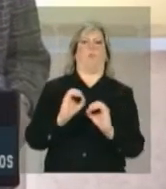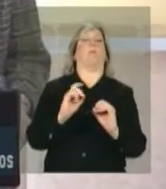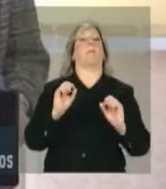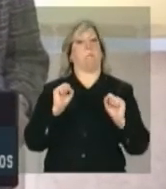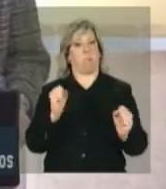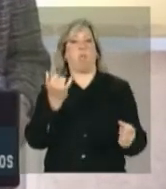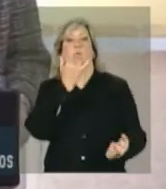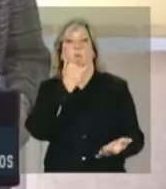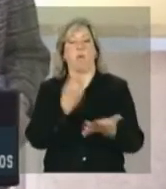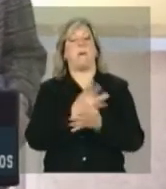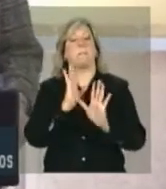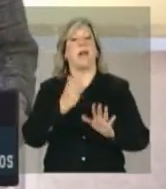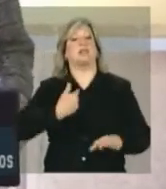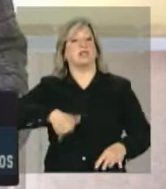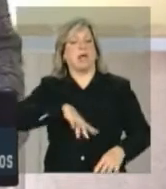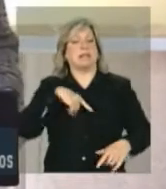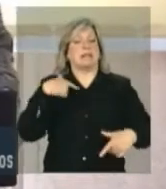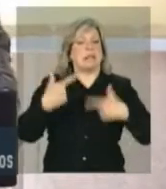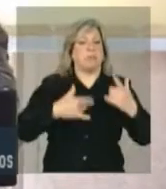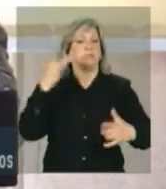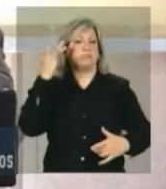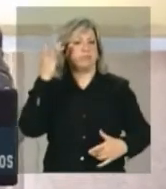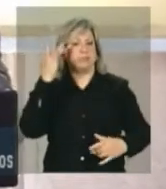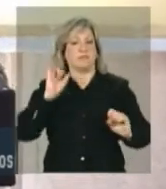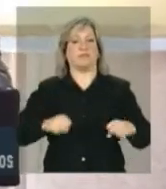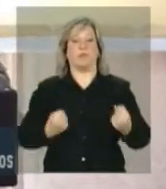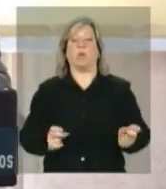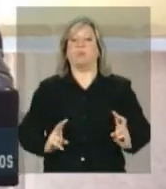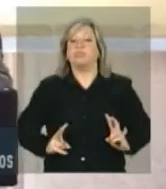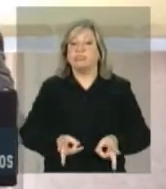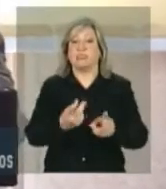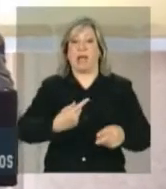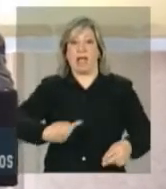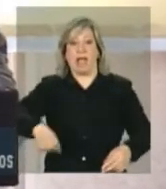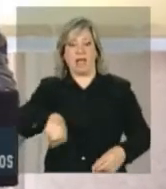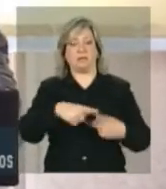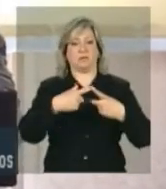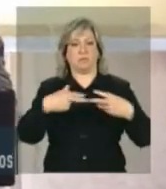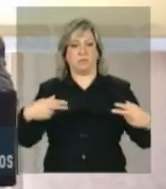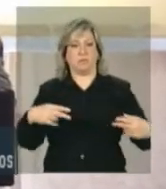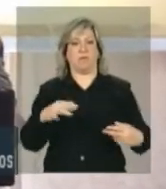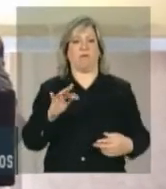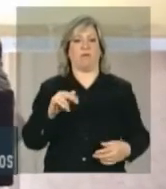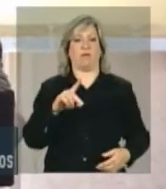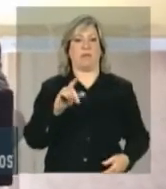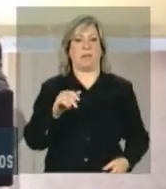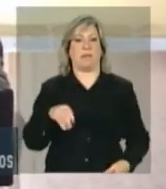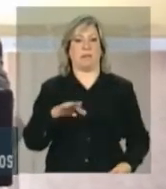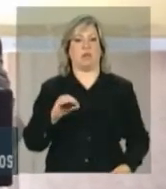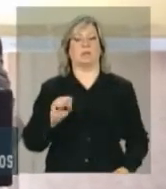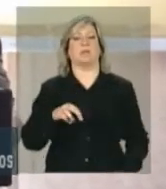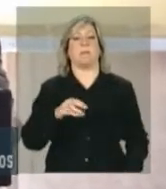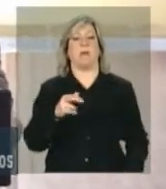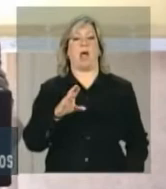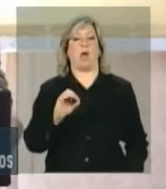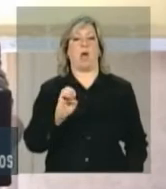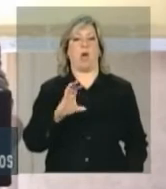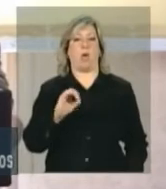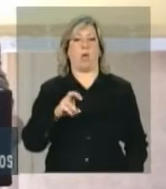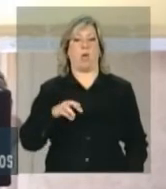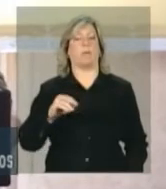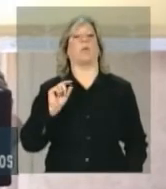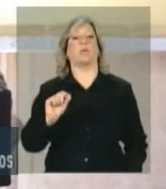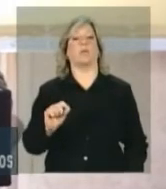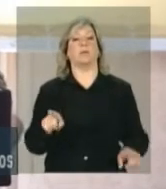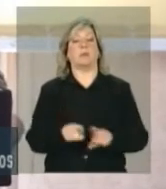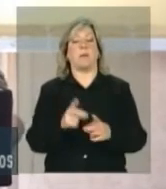e discernimento para manter esses fundamentos macroeconômicos e, ao mesmo tempo, não comprometer